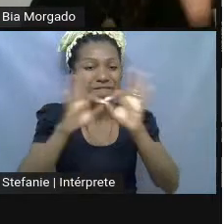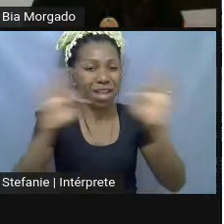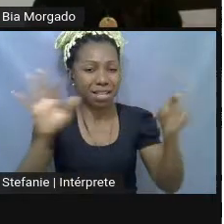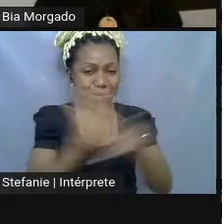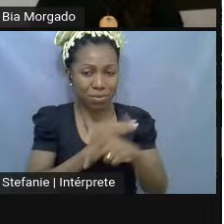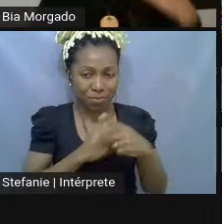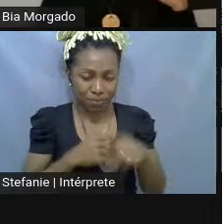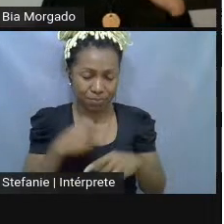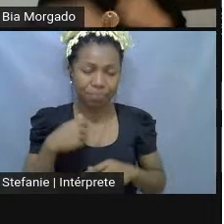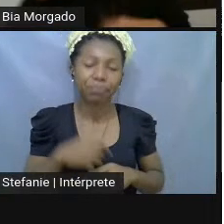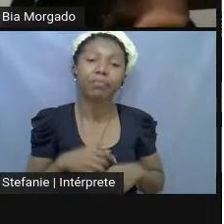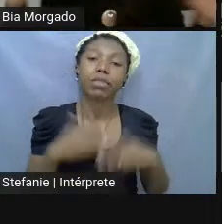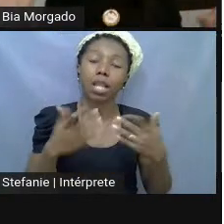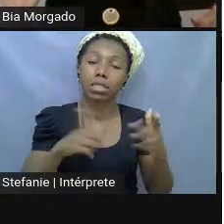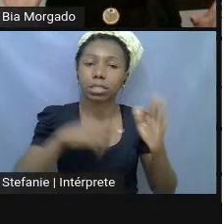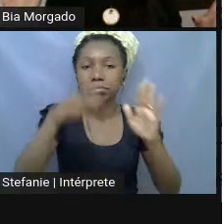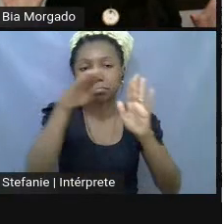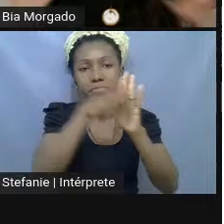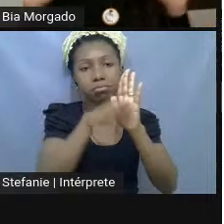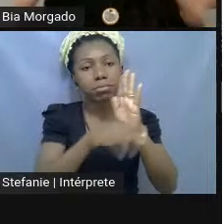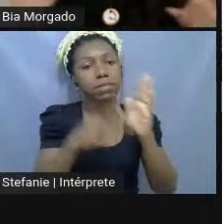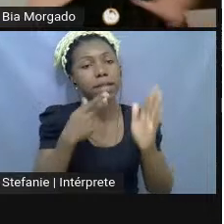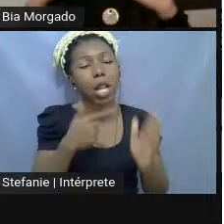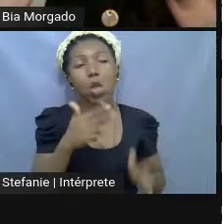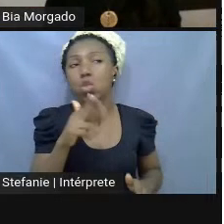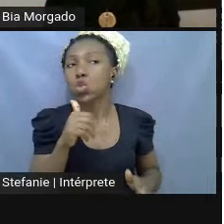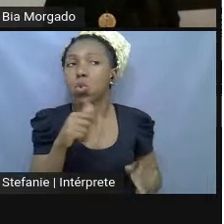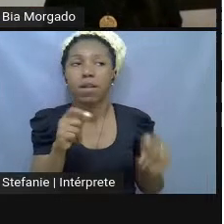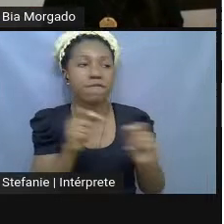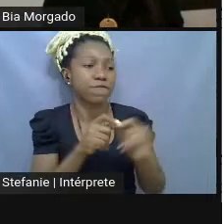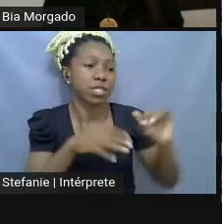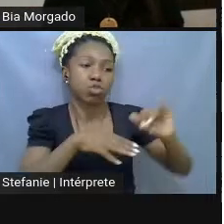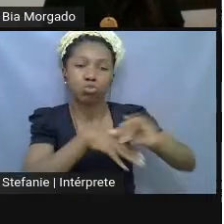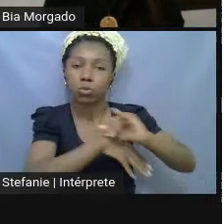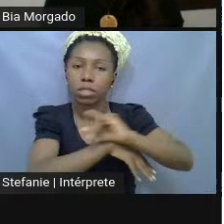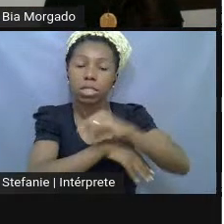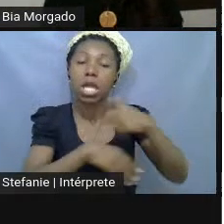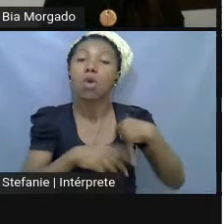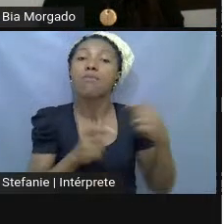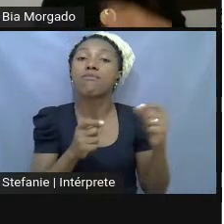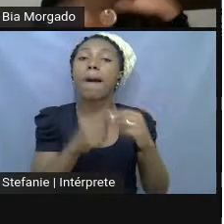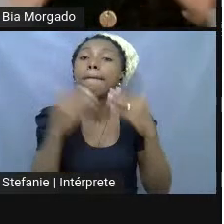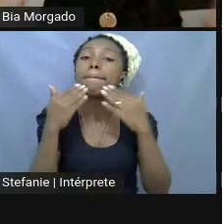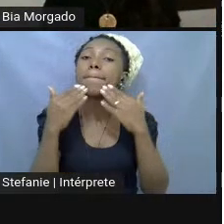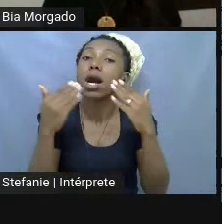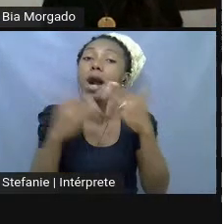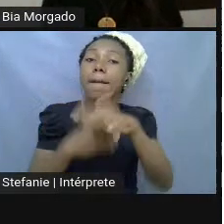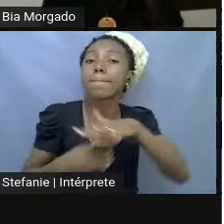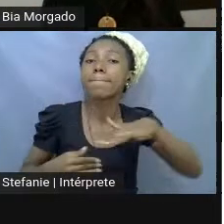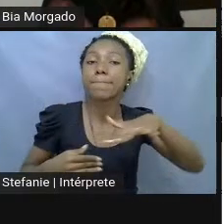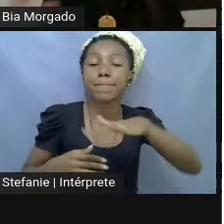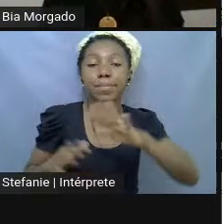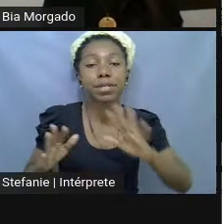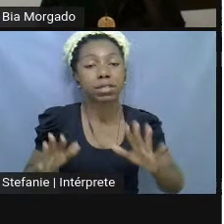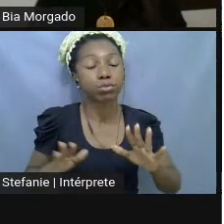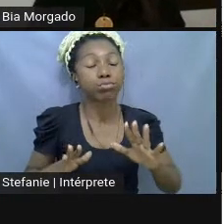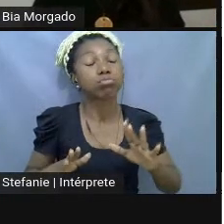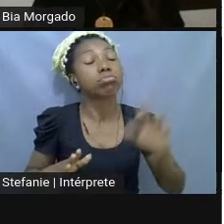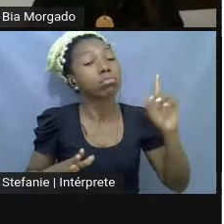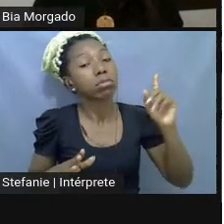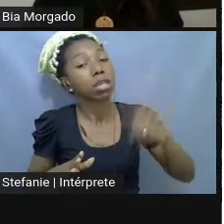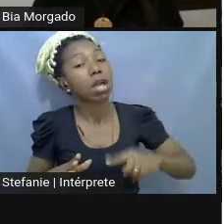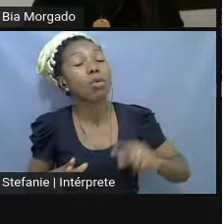que ele vai listando, ele fala, eu nunca fiz uma exposição, o que eu fiz foram manifestações ambientais, no máximo podem ser consideradas